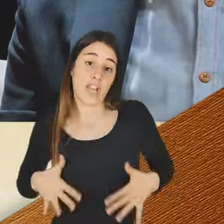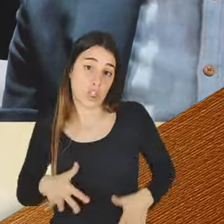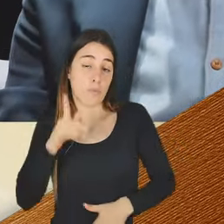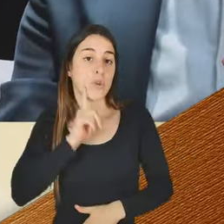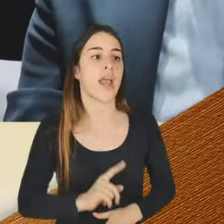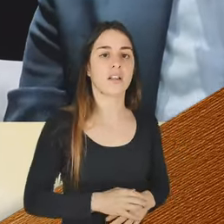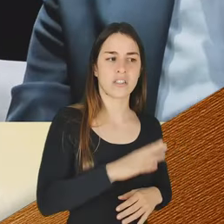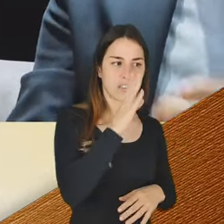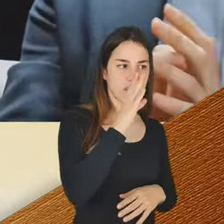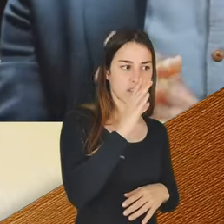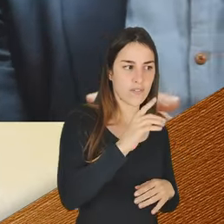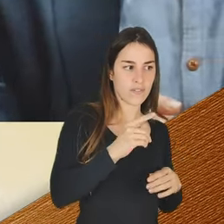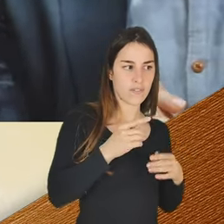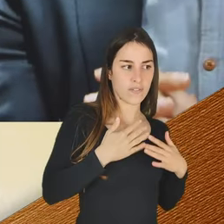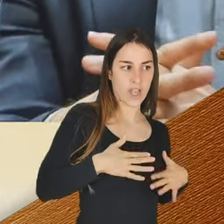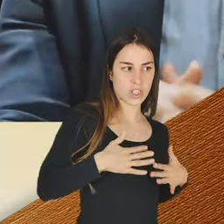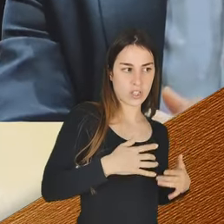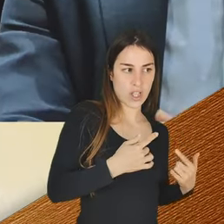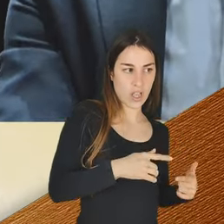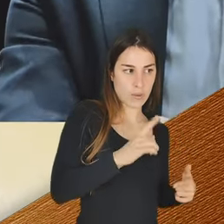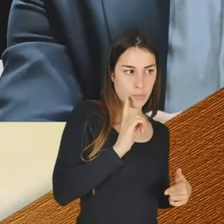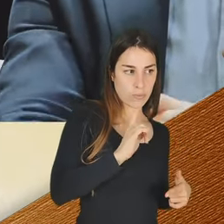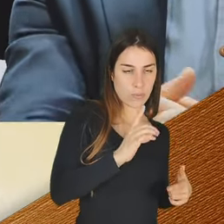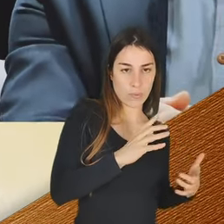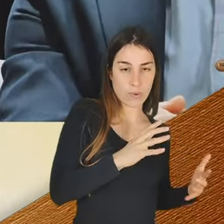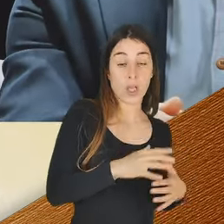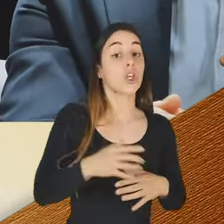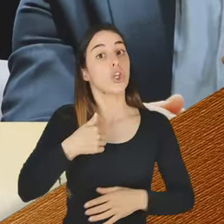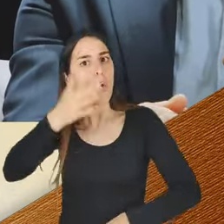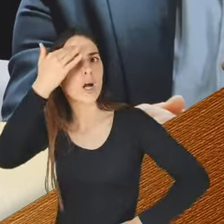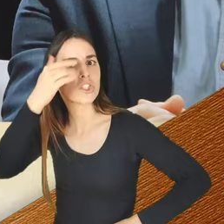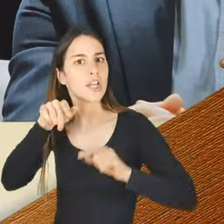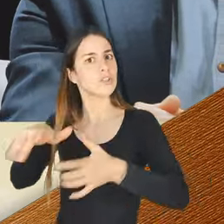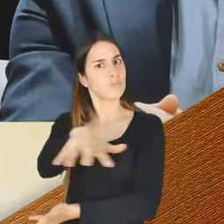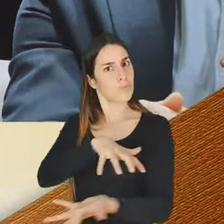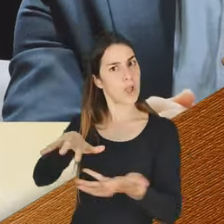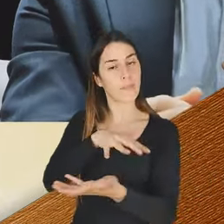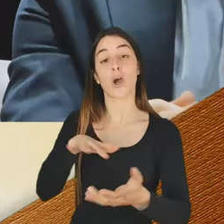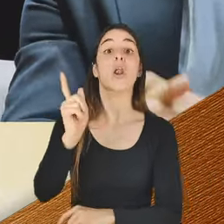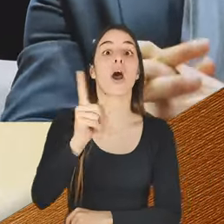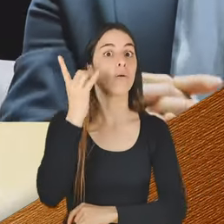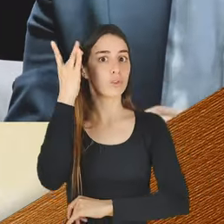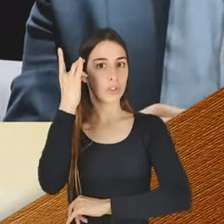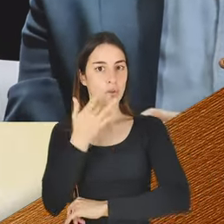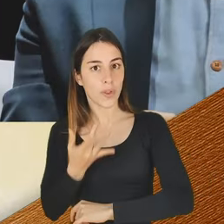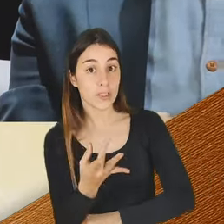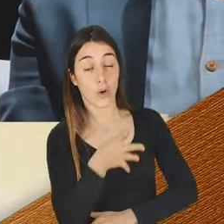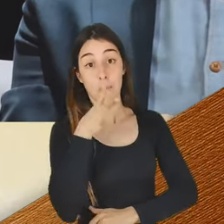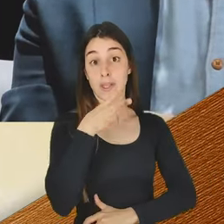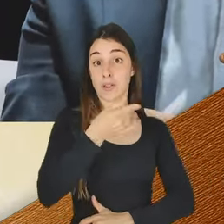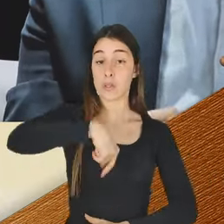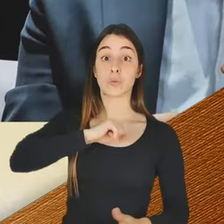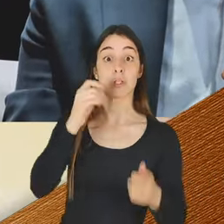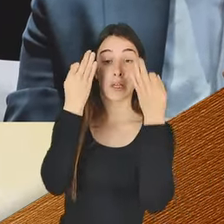Eu, quanto a vocês, não sei, mas eu achei isto polémico. Não se esqueçam de deixar os vossos comentários nas nossas redes